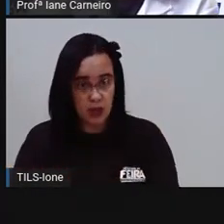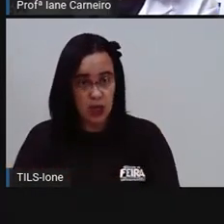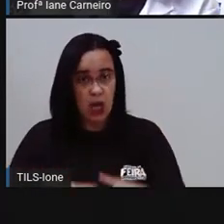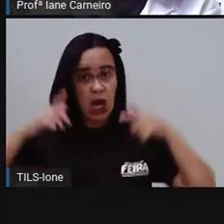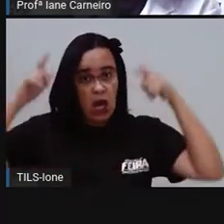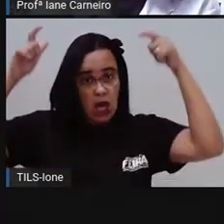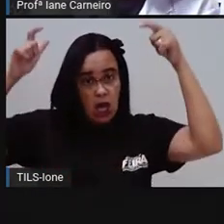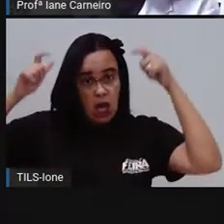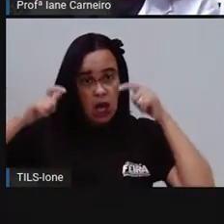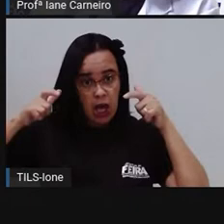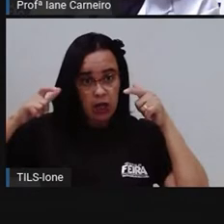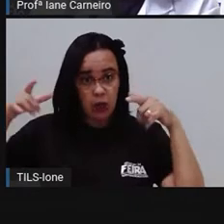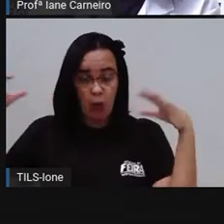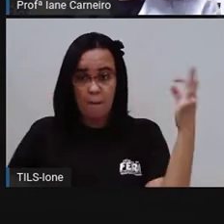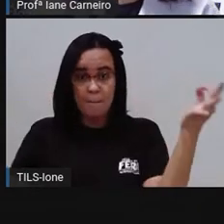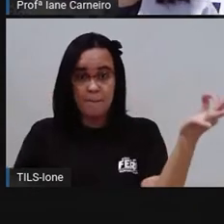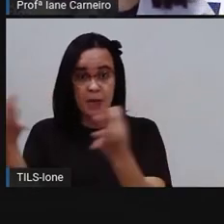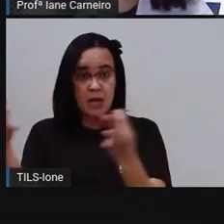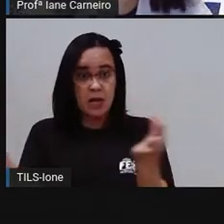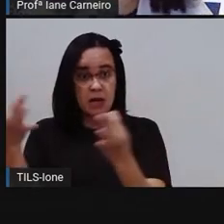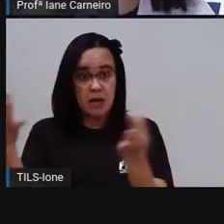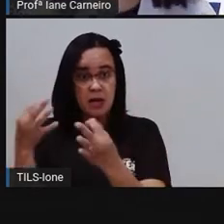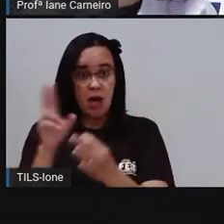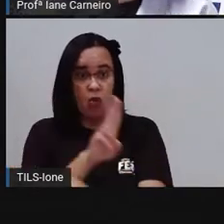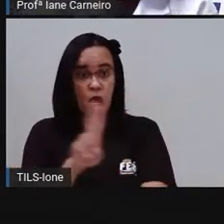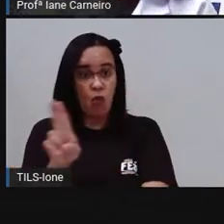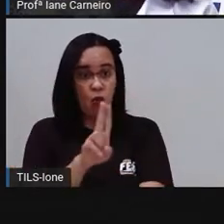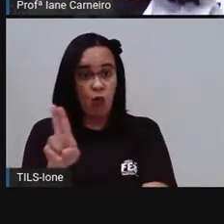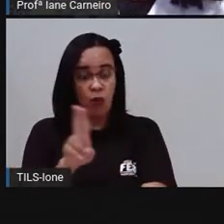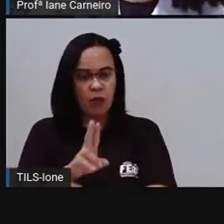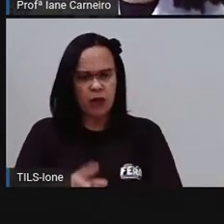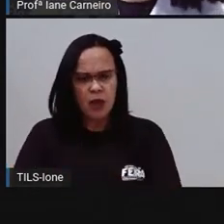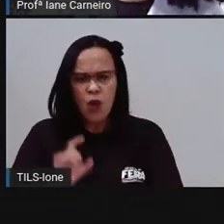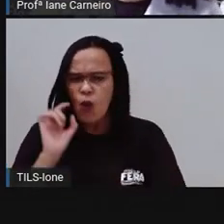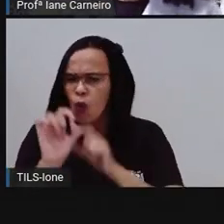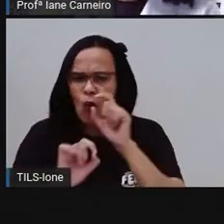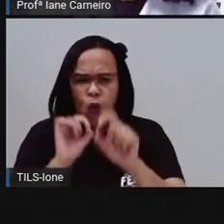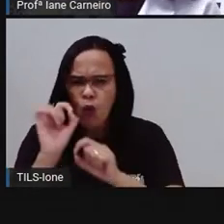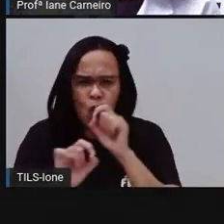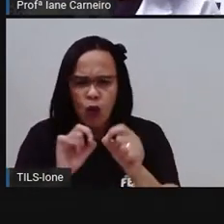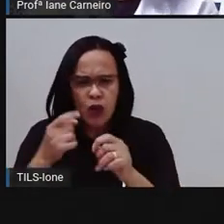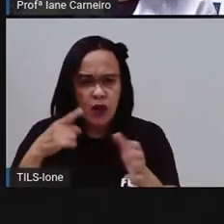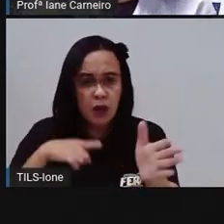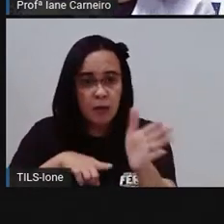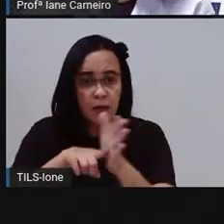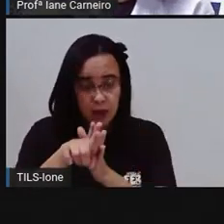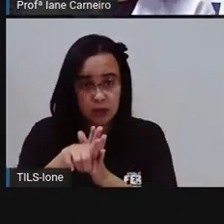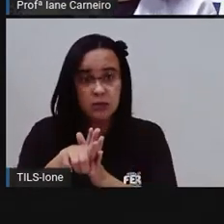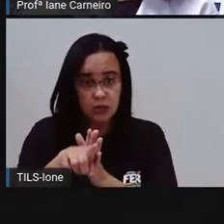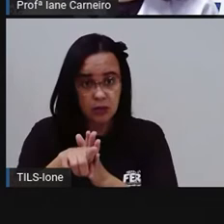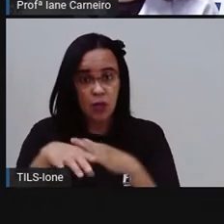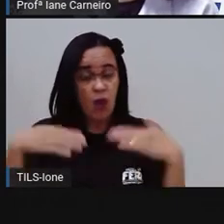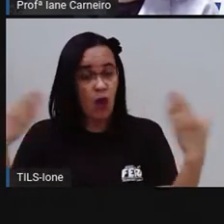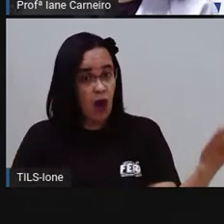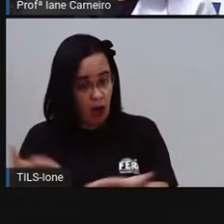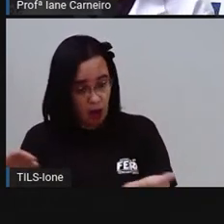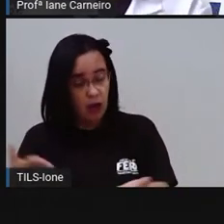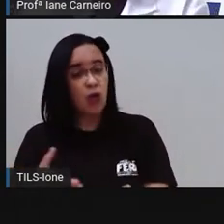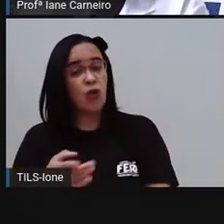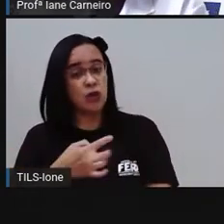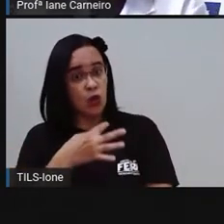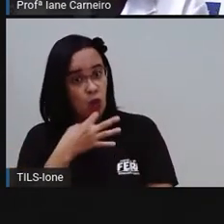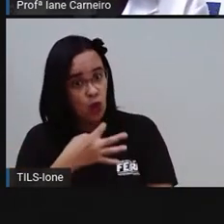da perfeição. Que reino é este? Pedro perguntou. Você vai conhecer agora,